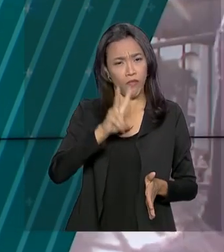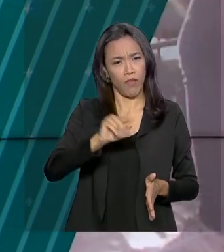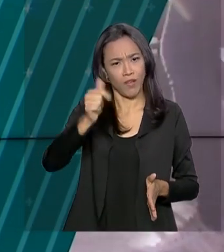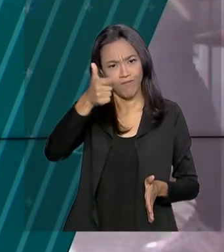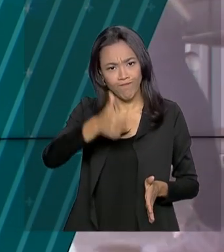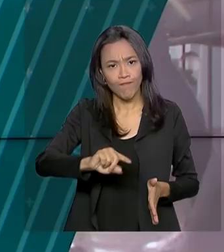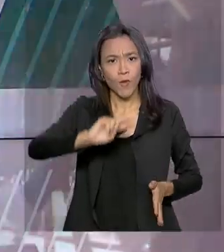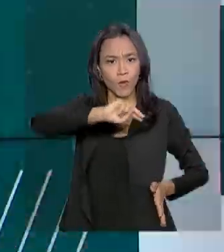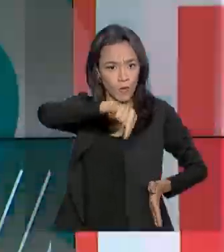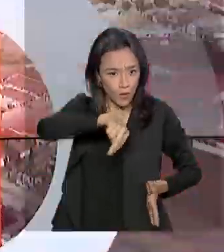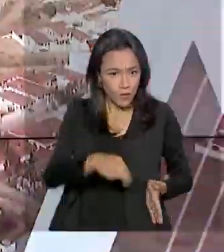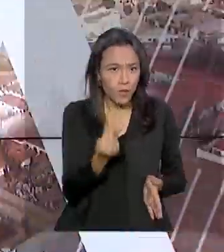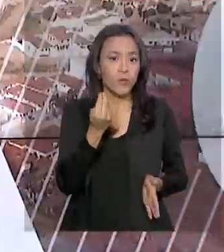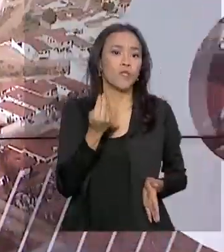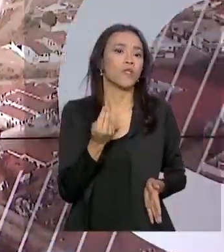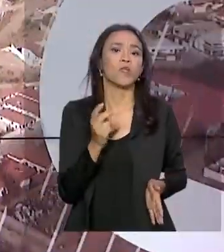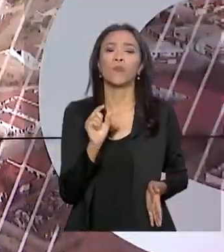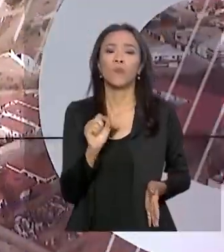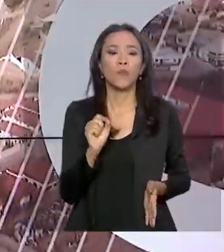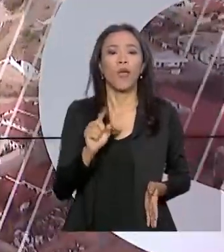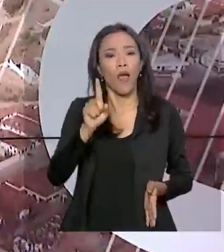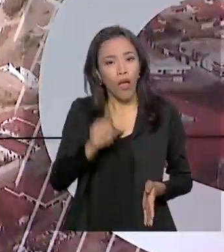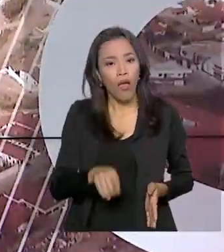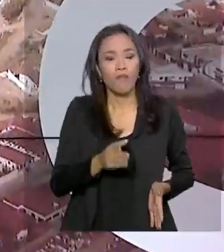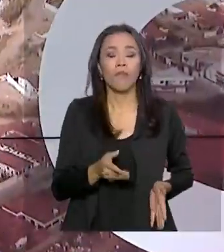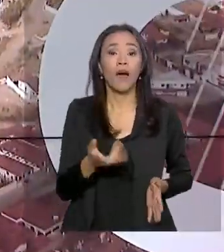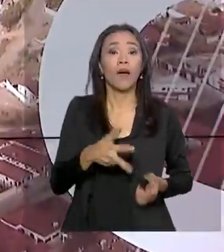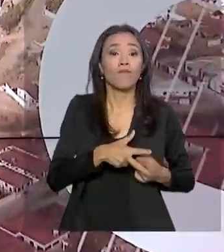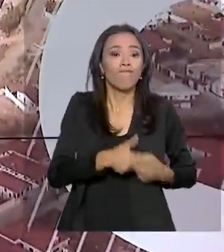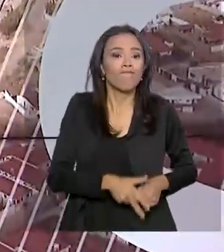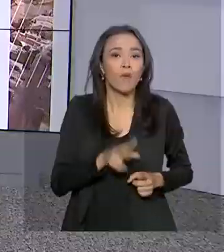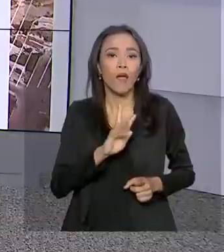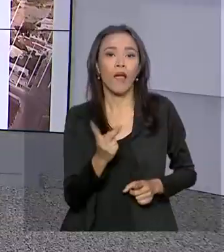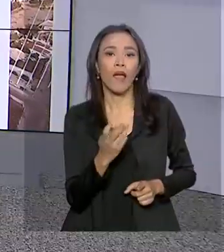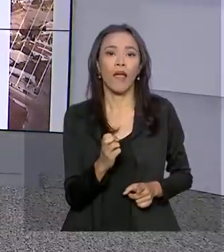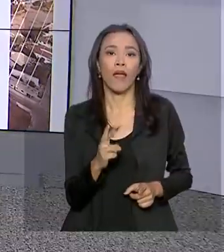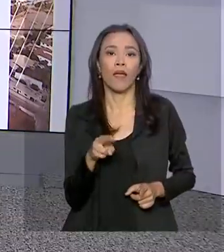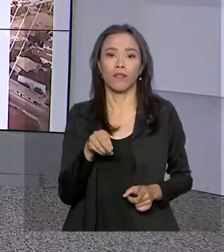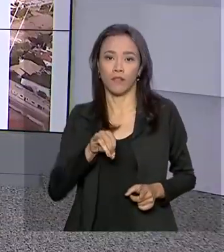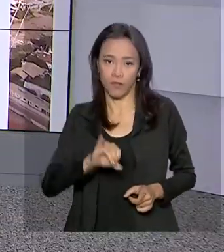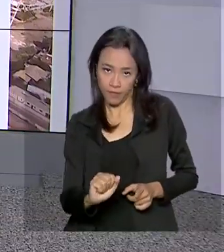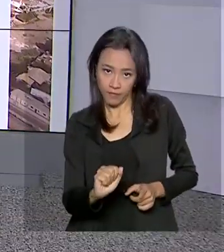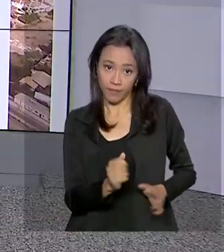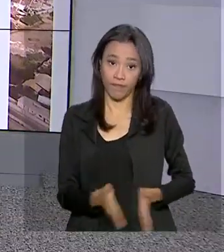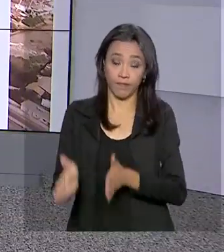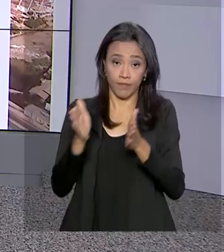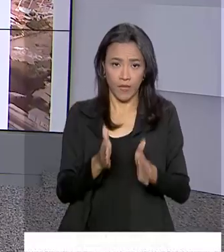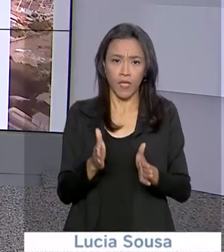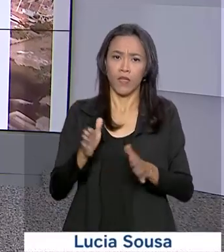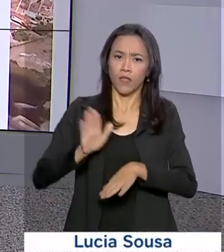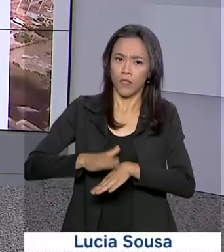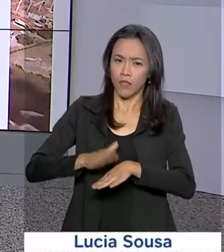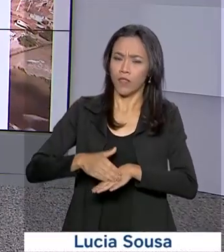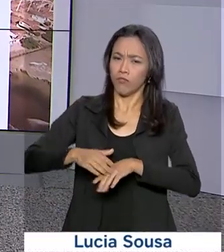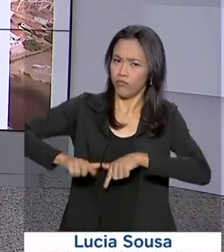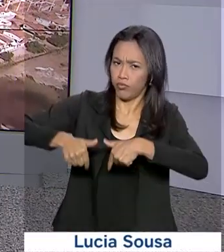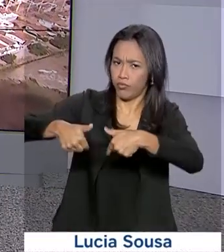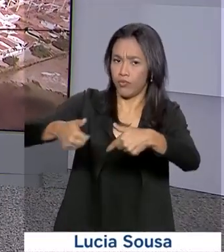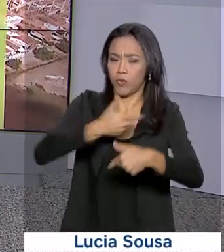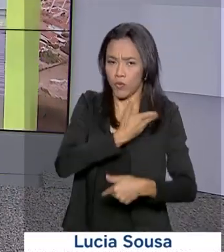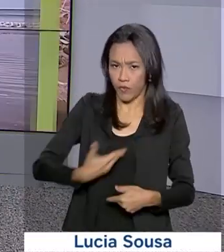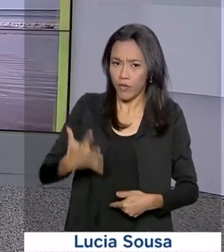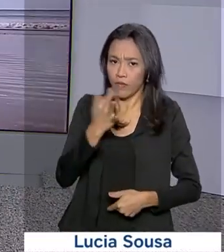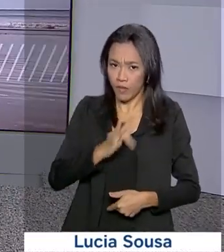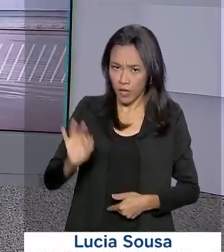submetido a mais uma cirurgia, desta vez para a correção de uma hérnia. E as ações do governo federal de combate às queimadas